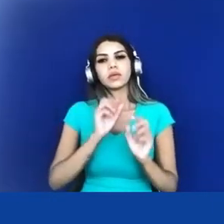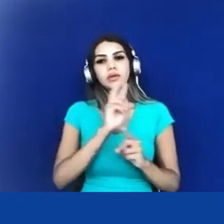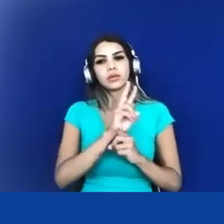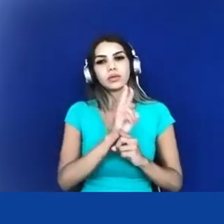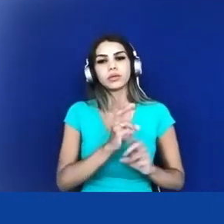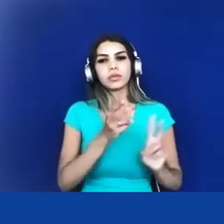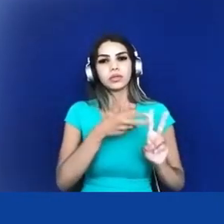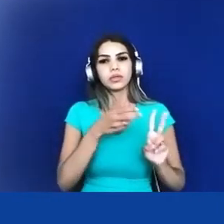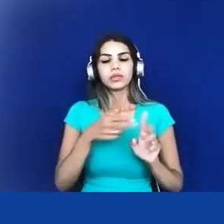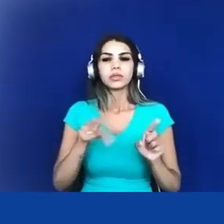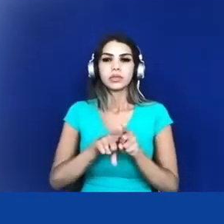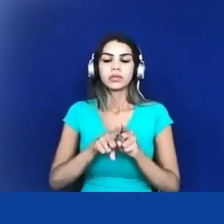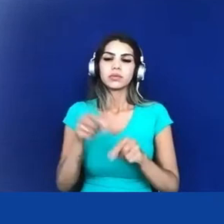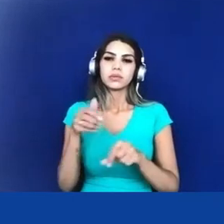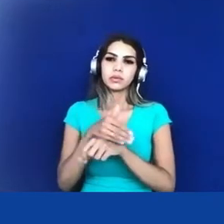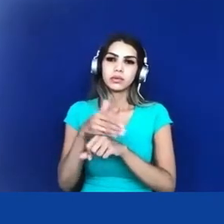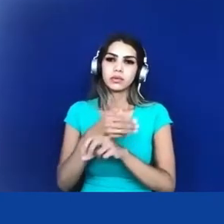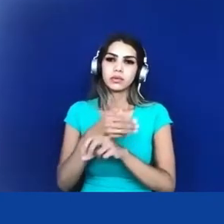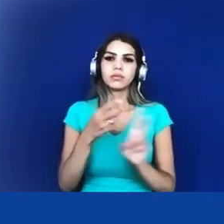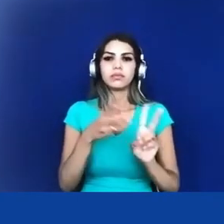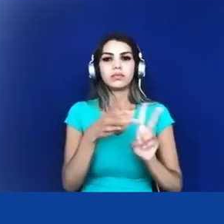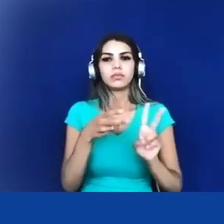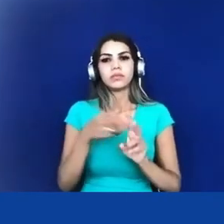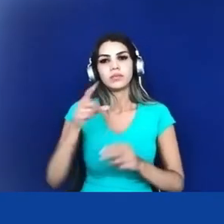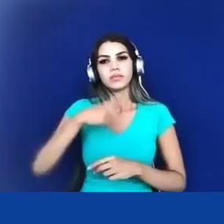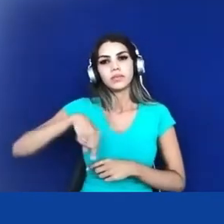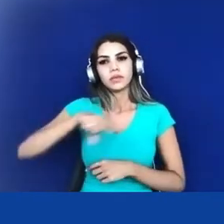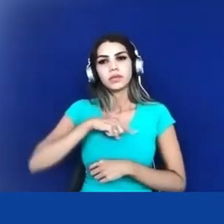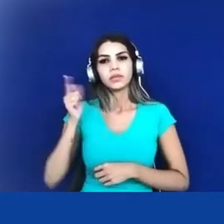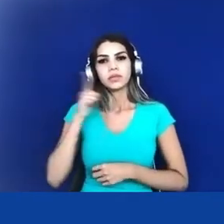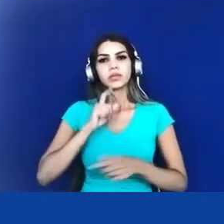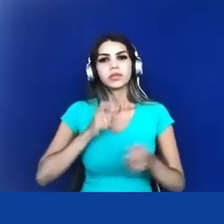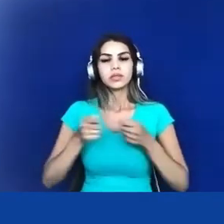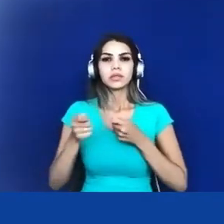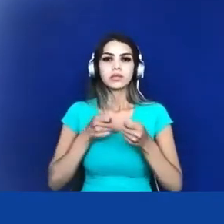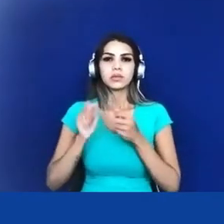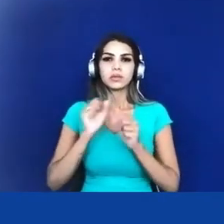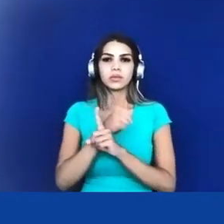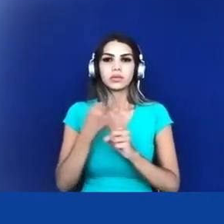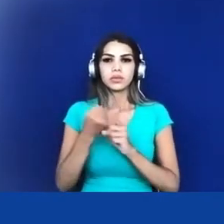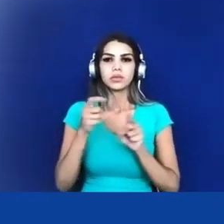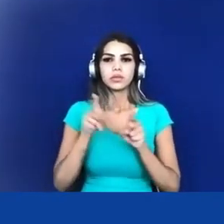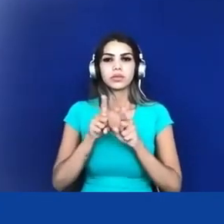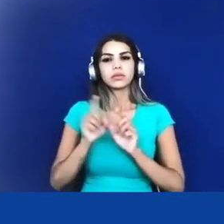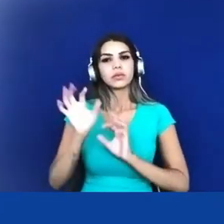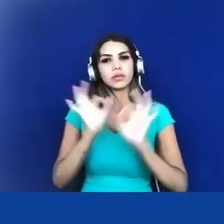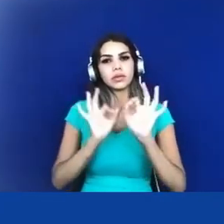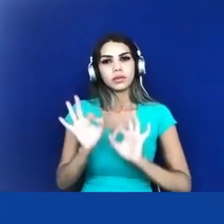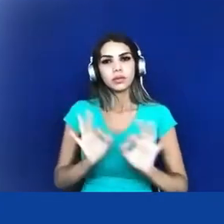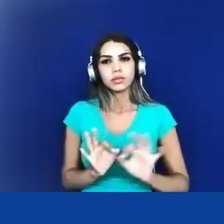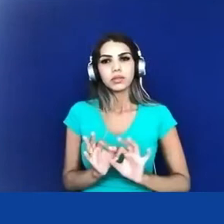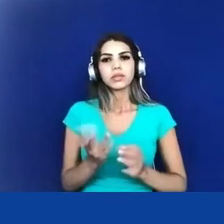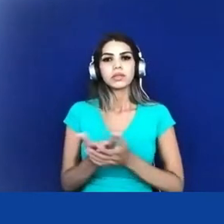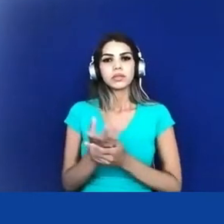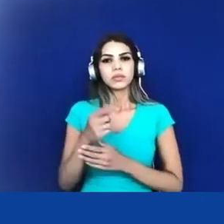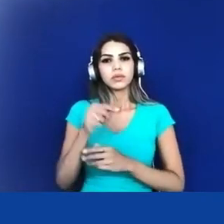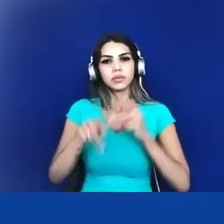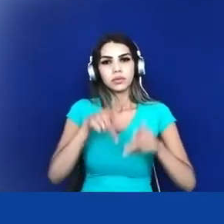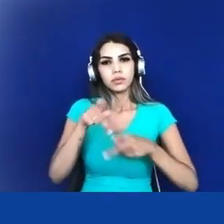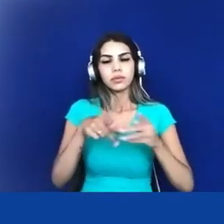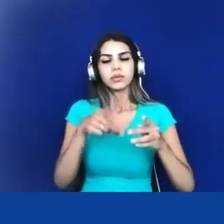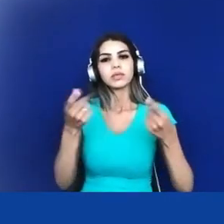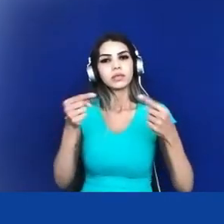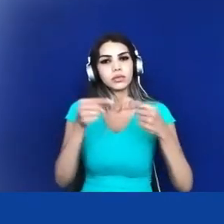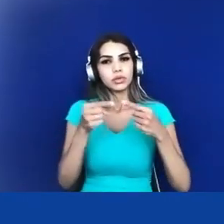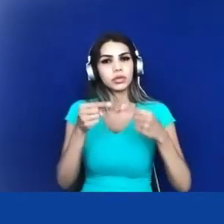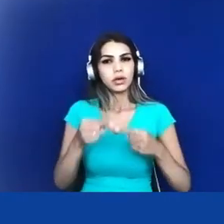indígena né para que a gente fizesse o controle social fizesse o planejamento né da nossa população de acordo com as nossas